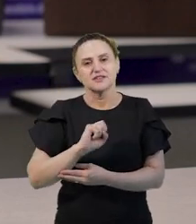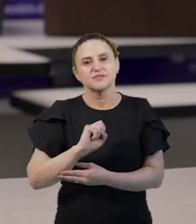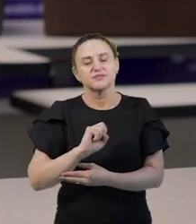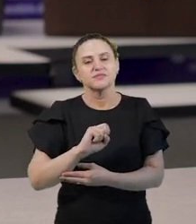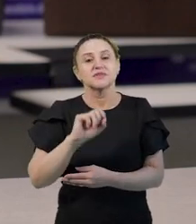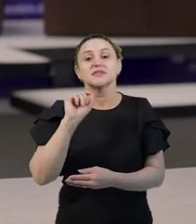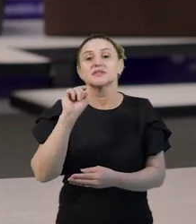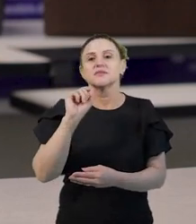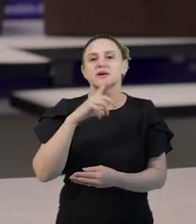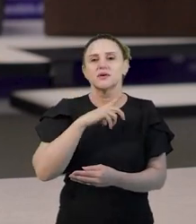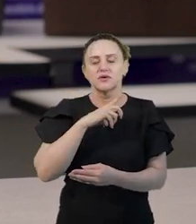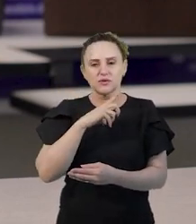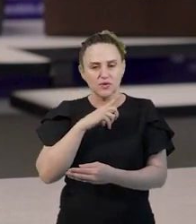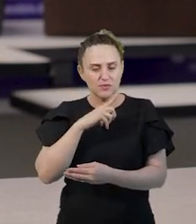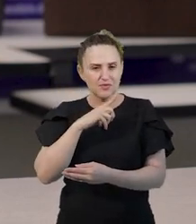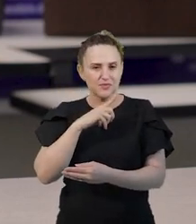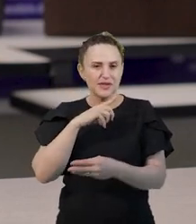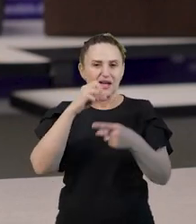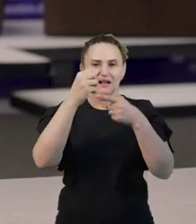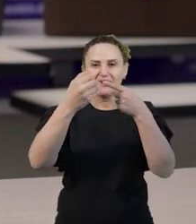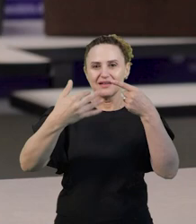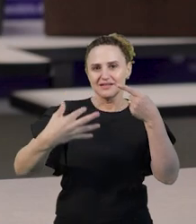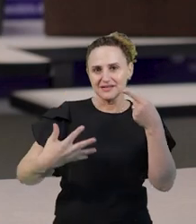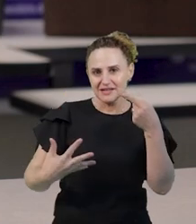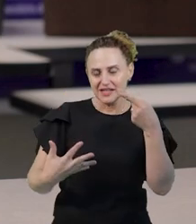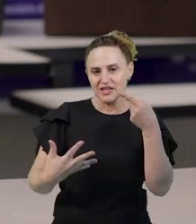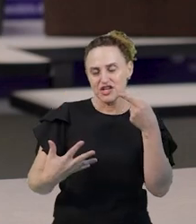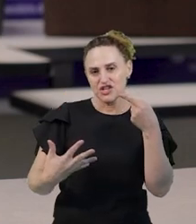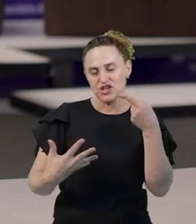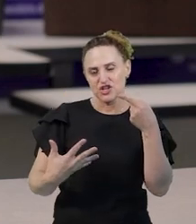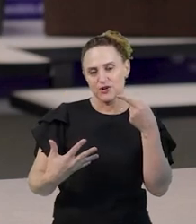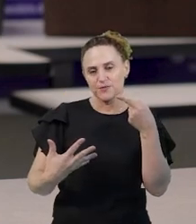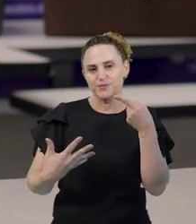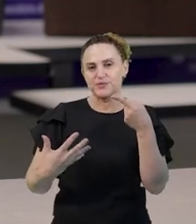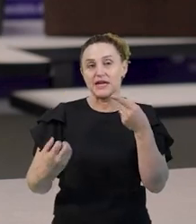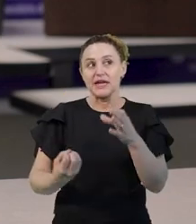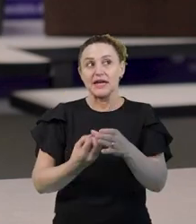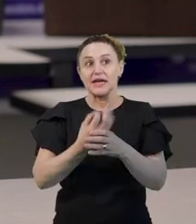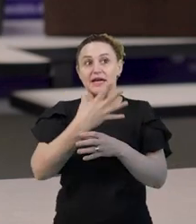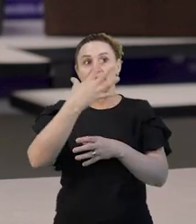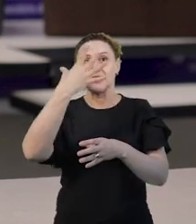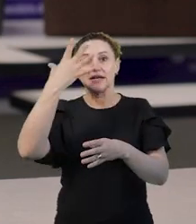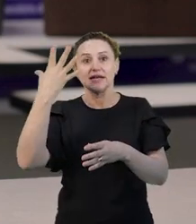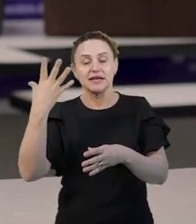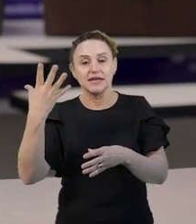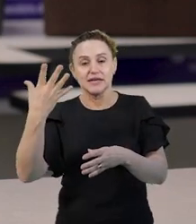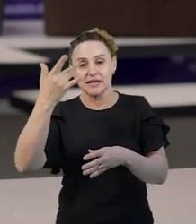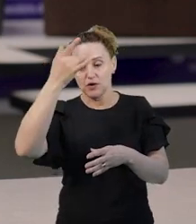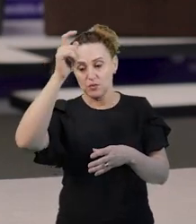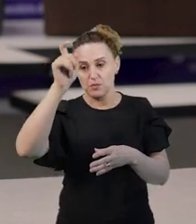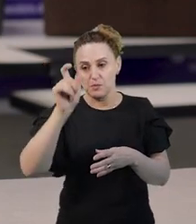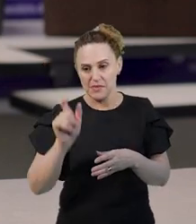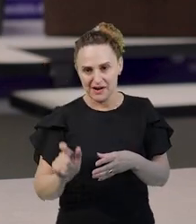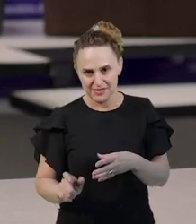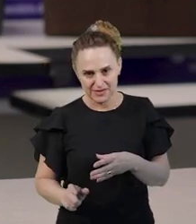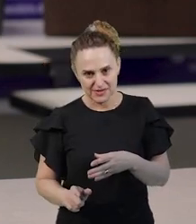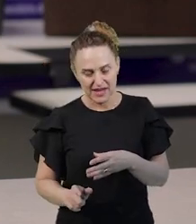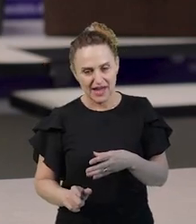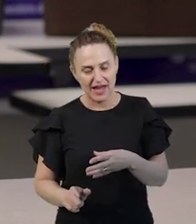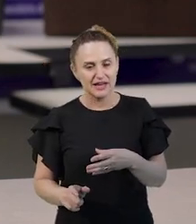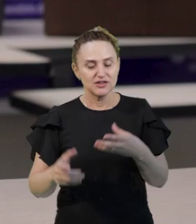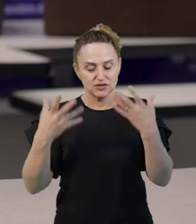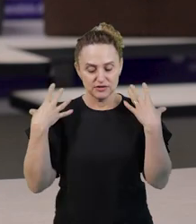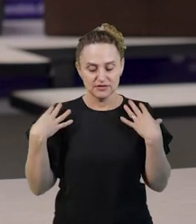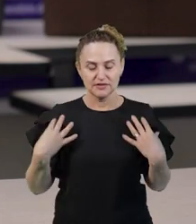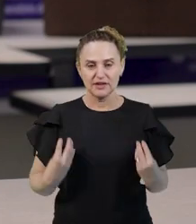pode se utilizar da caracterização, no qual ele cria um personagem, fantasia-se desse personagem,